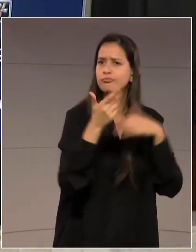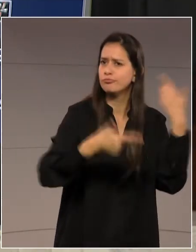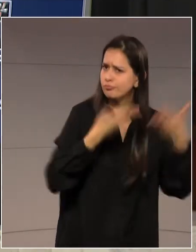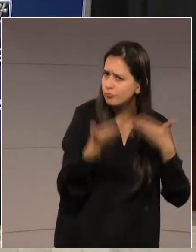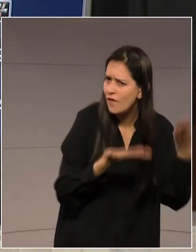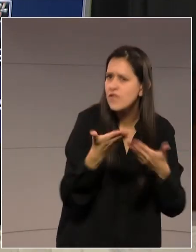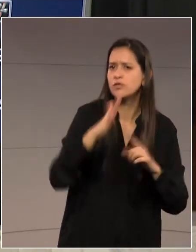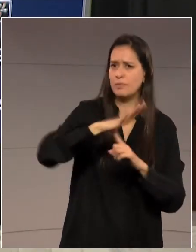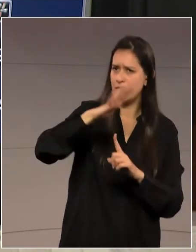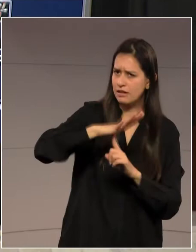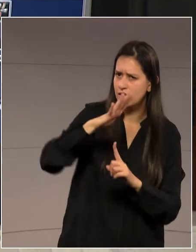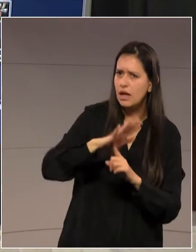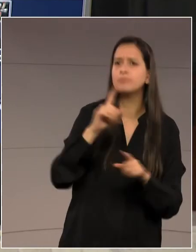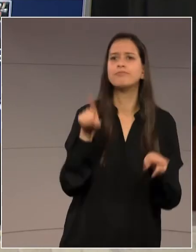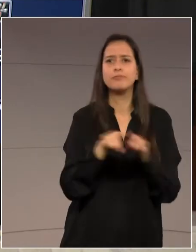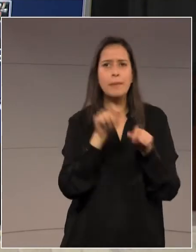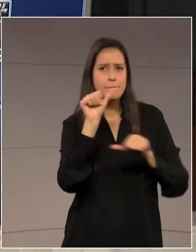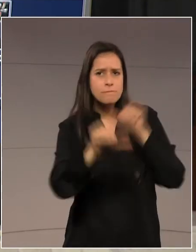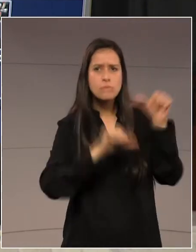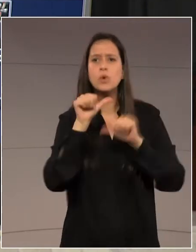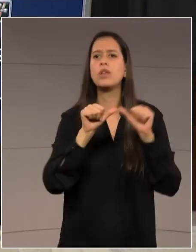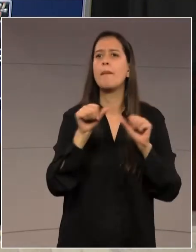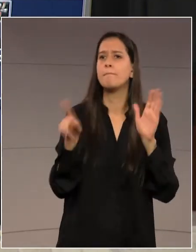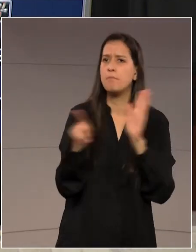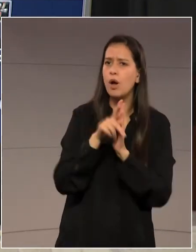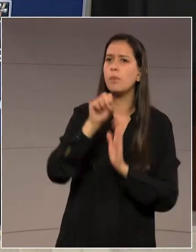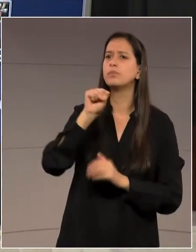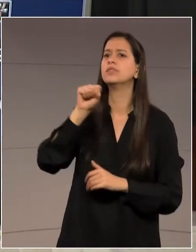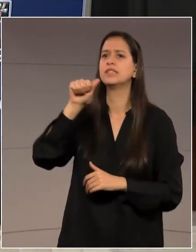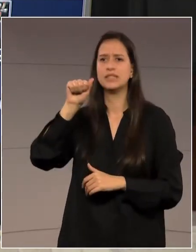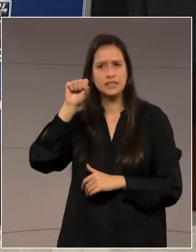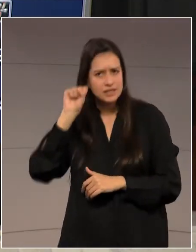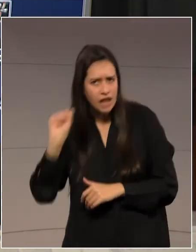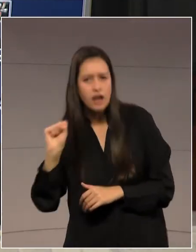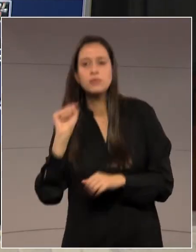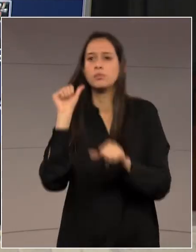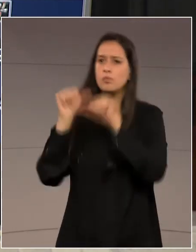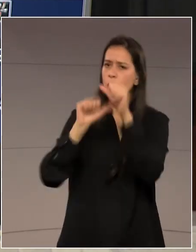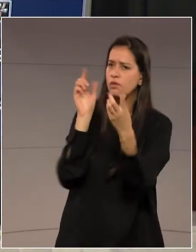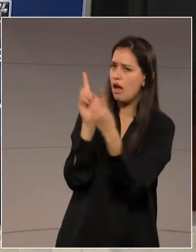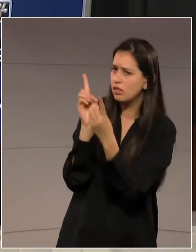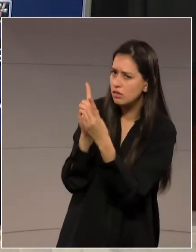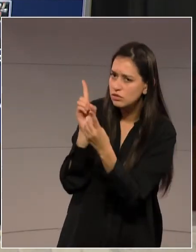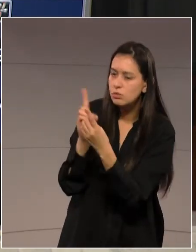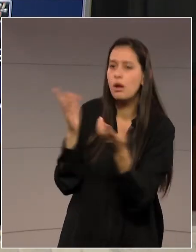esse sistema para que o servidor possa ser atendido enquanto